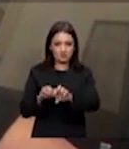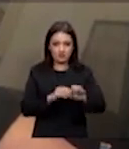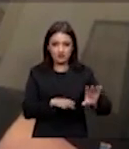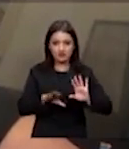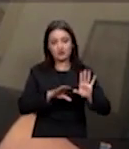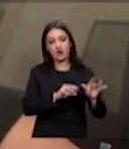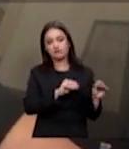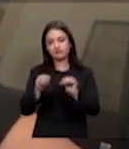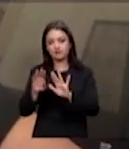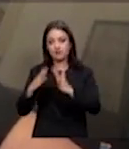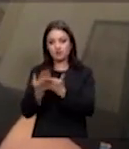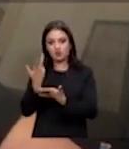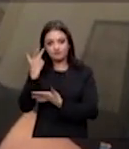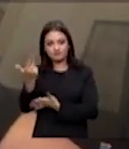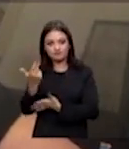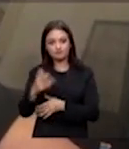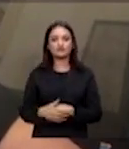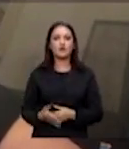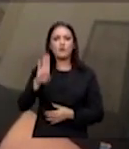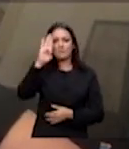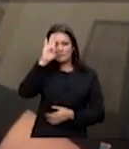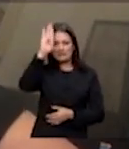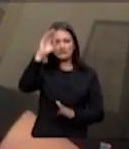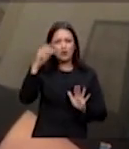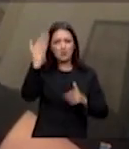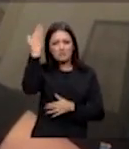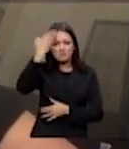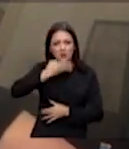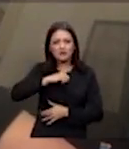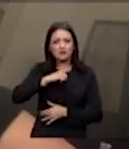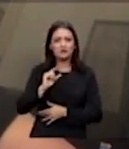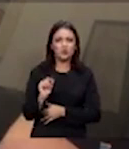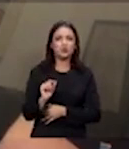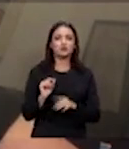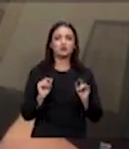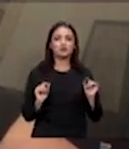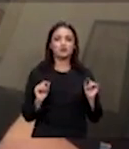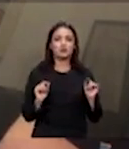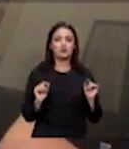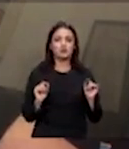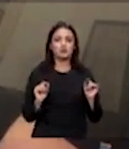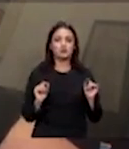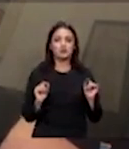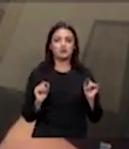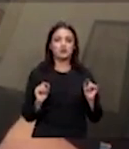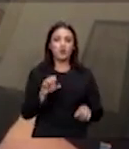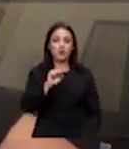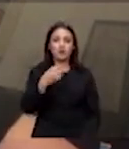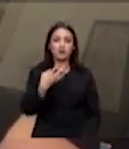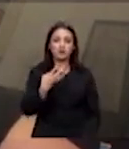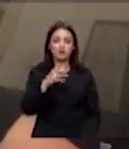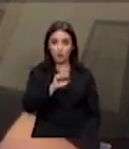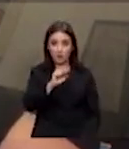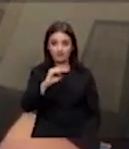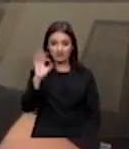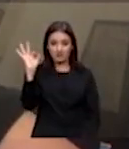comum. A principal evidência que se tem hoje é que 80% dos